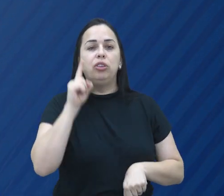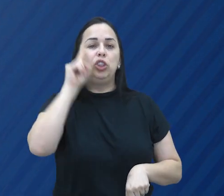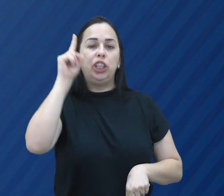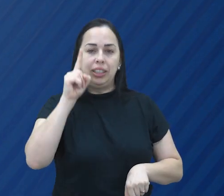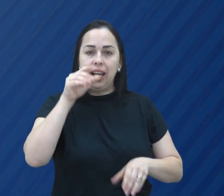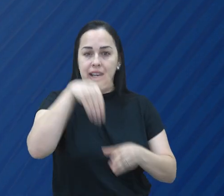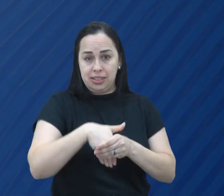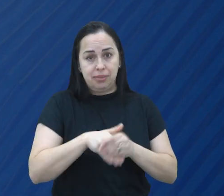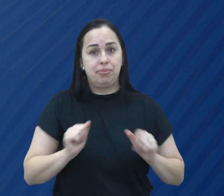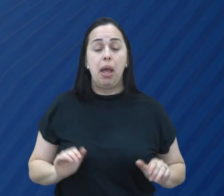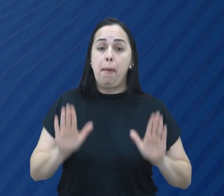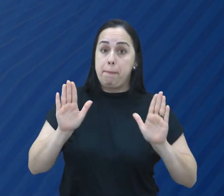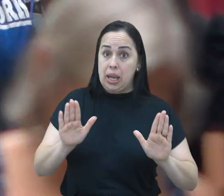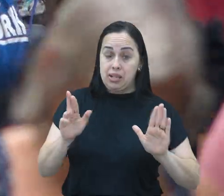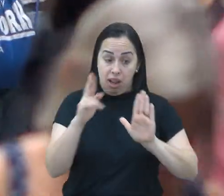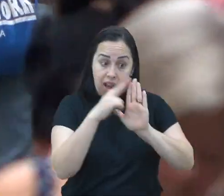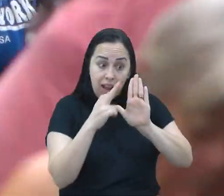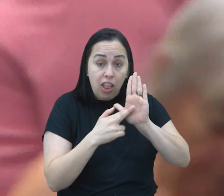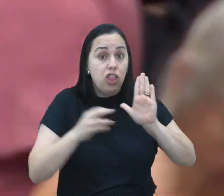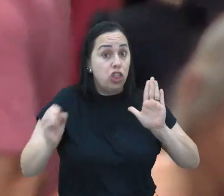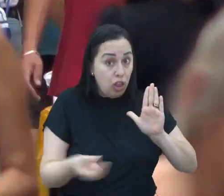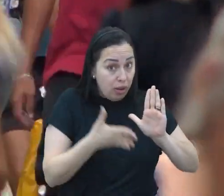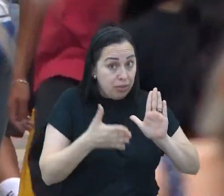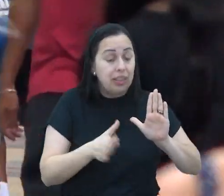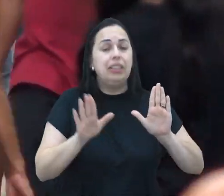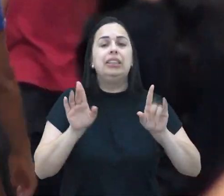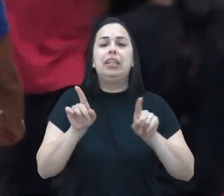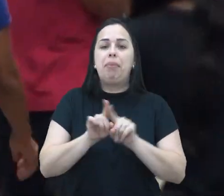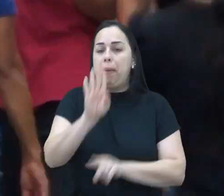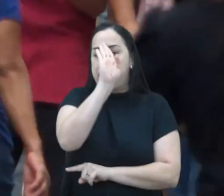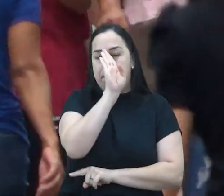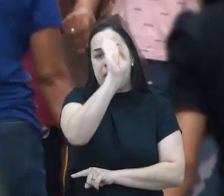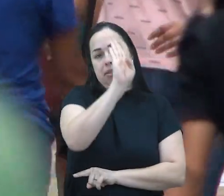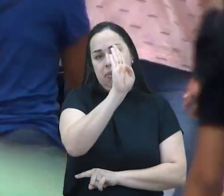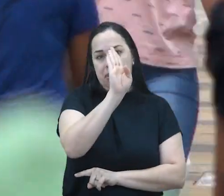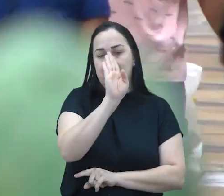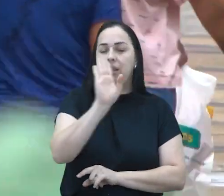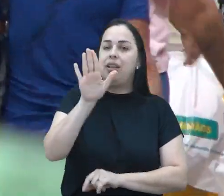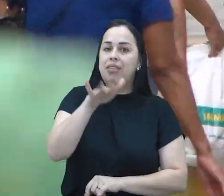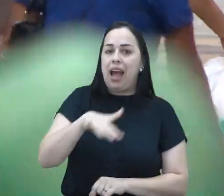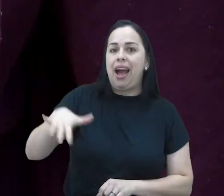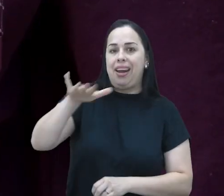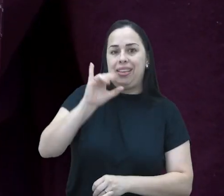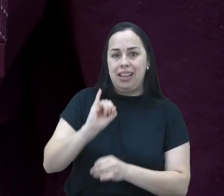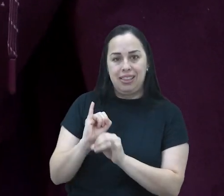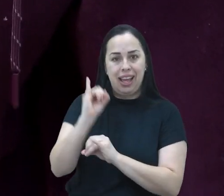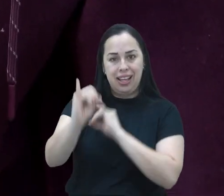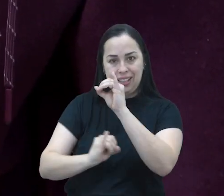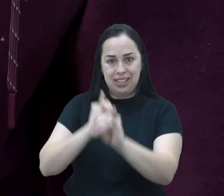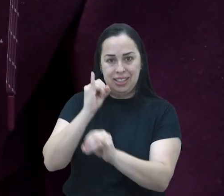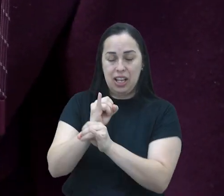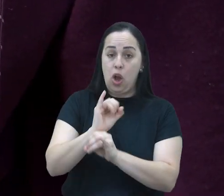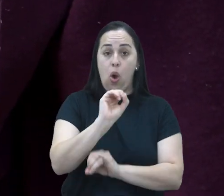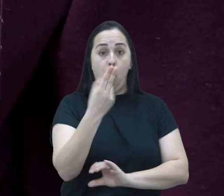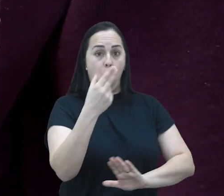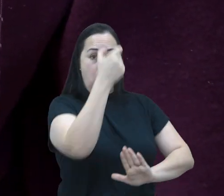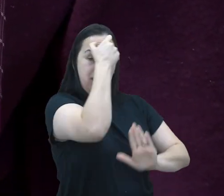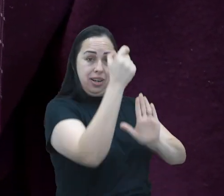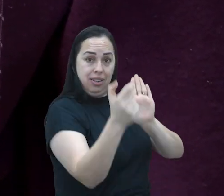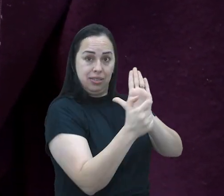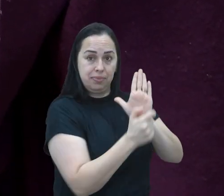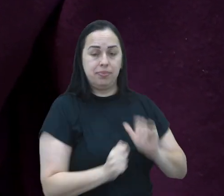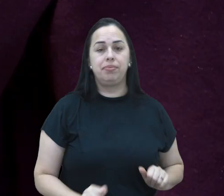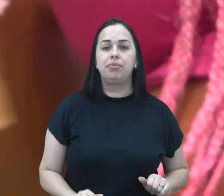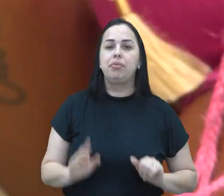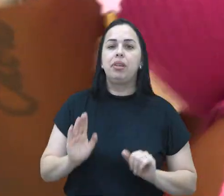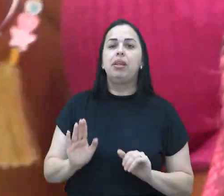boca diurna no dia da eleição. Mas neste ano, novas normas estão em vigor, principalmente em relação à